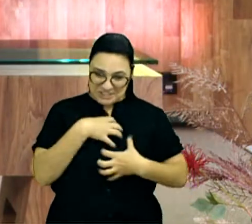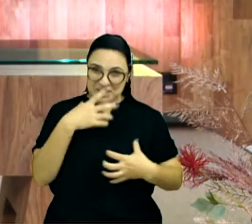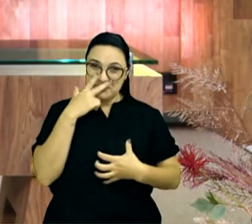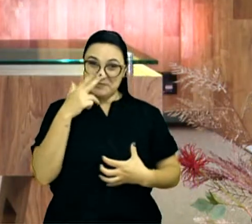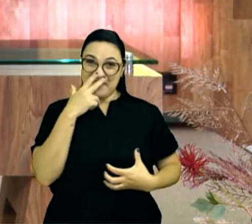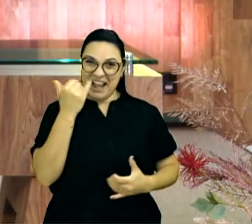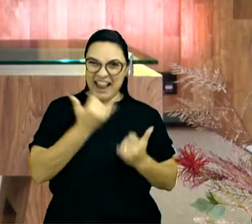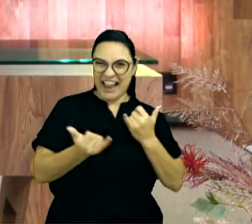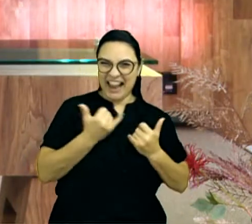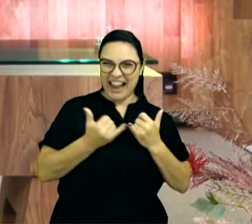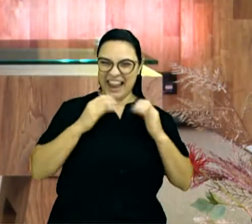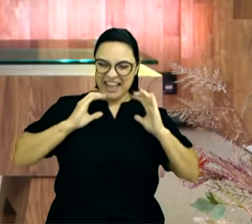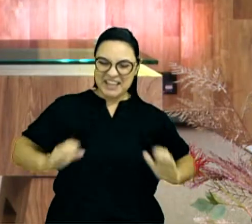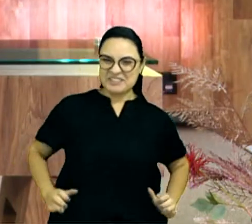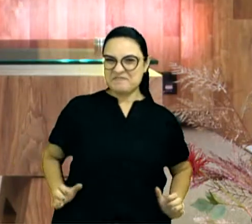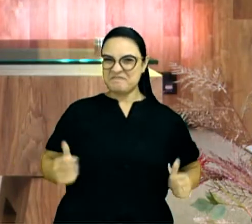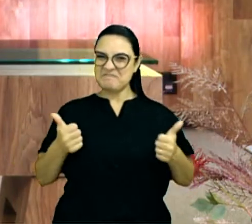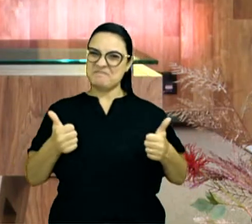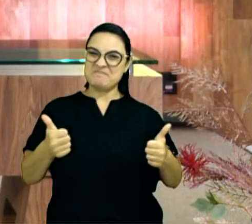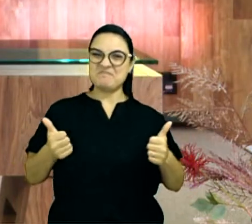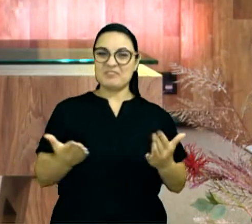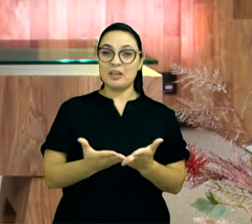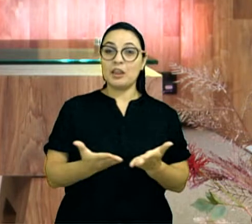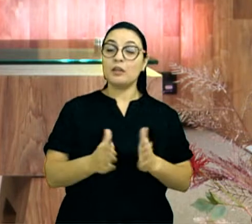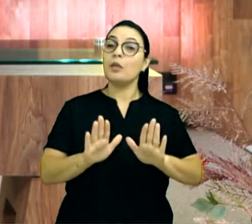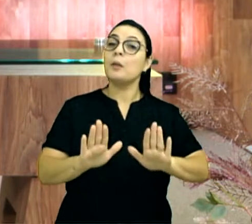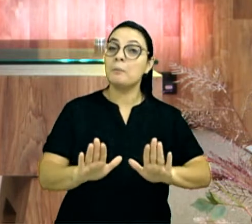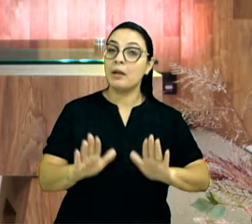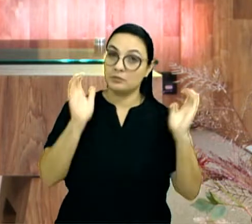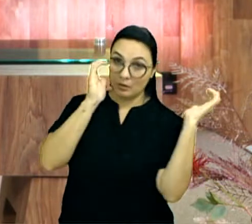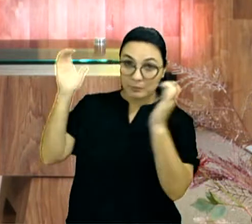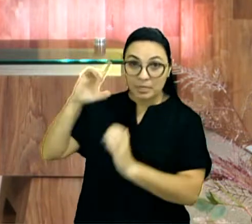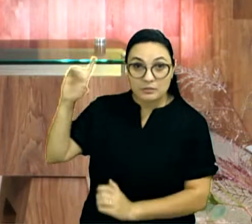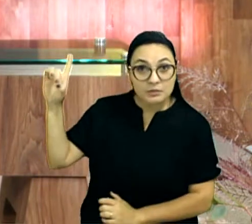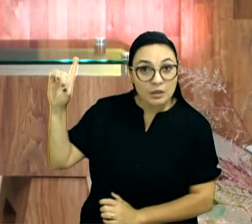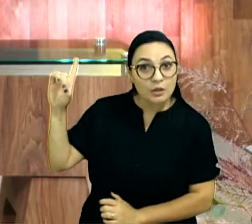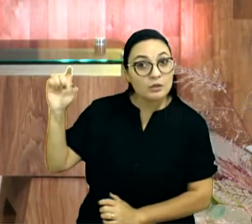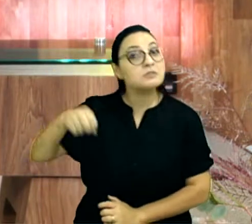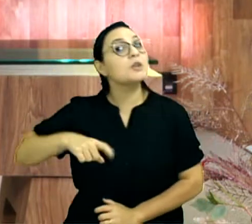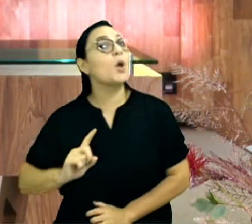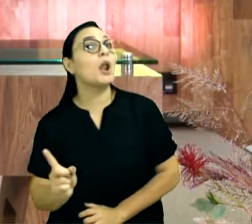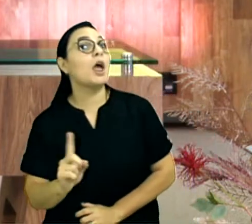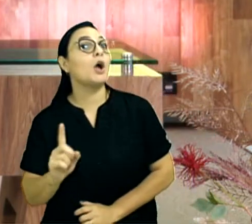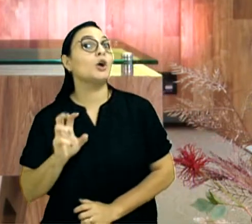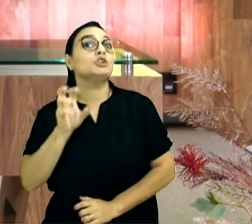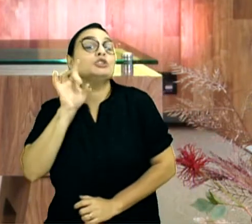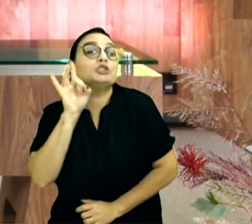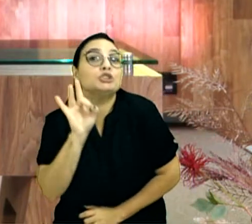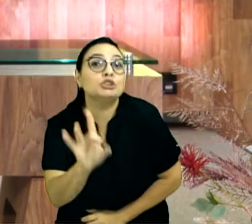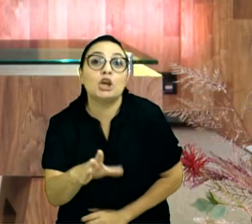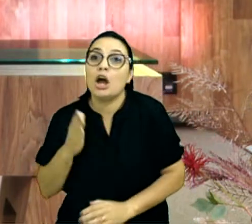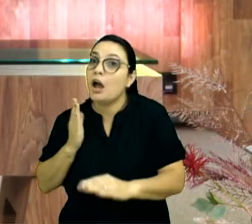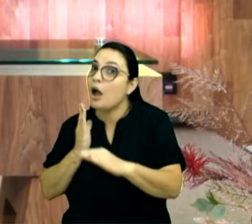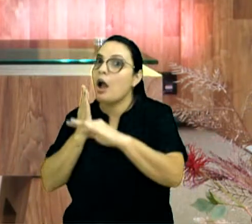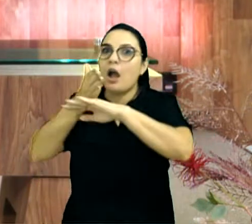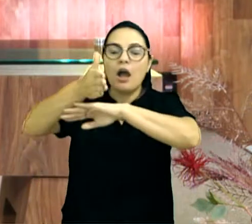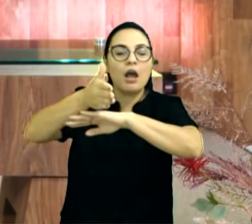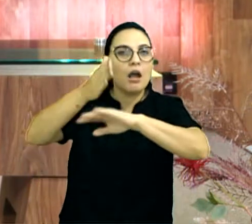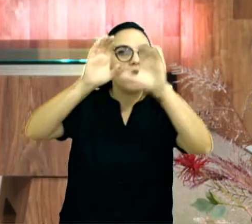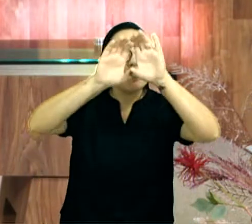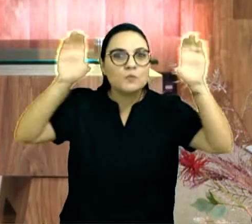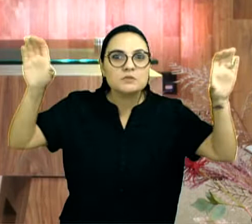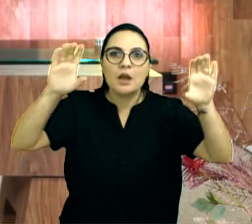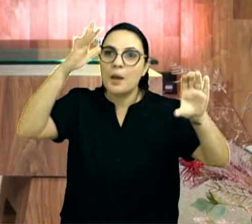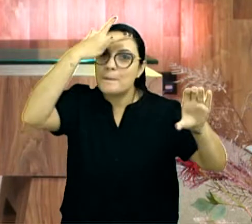entrará no reino dos céus, mas aquele que faz a vontade, de Deus, do Pai. Então, meu irmão, eu aprendo que é